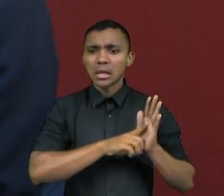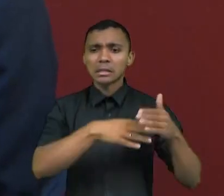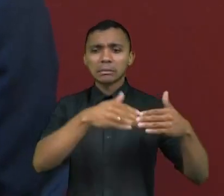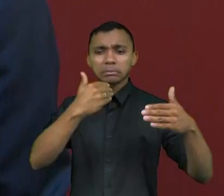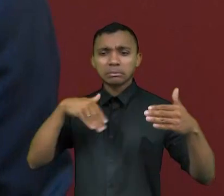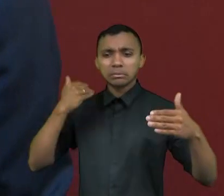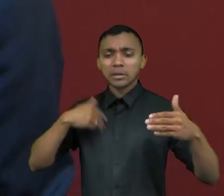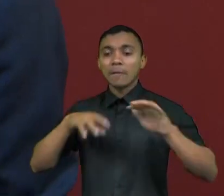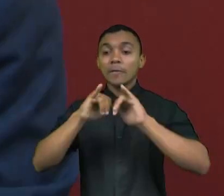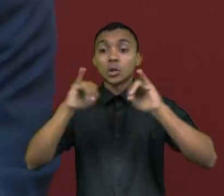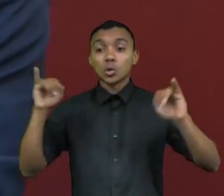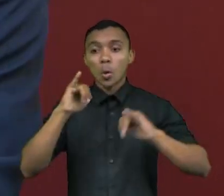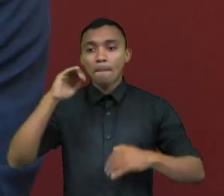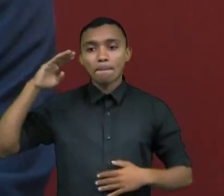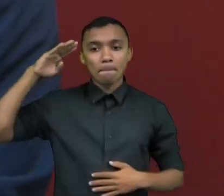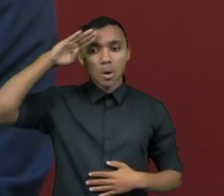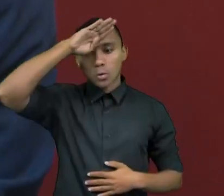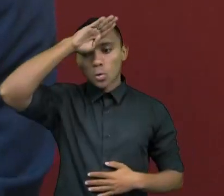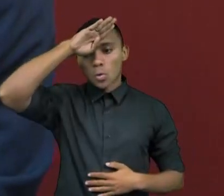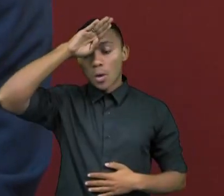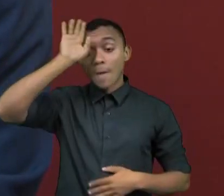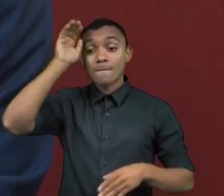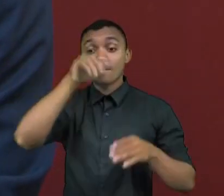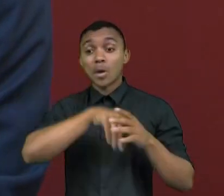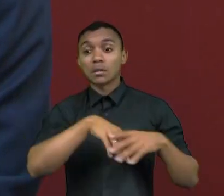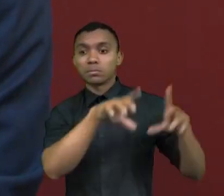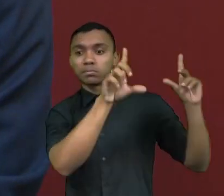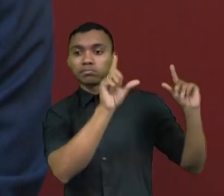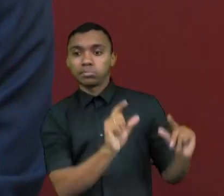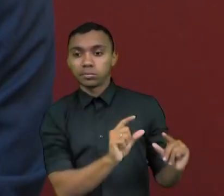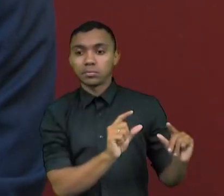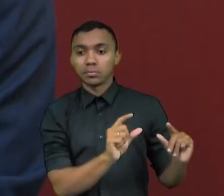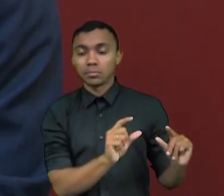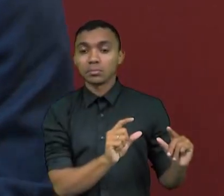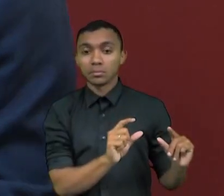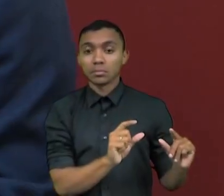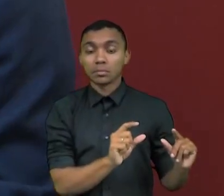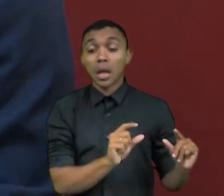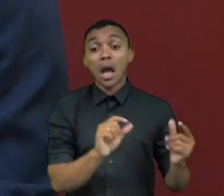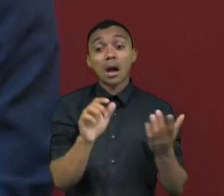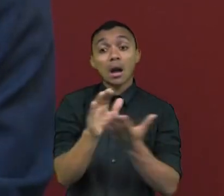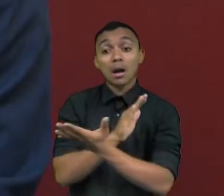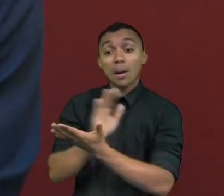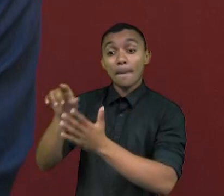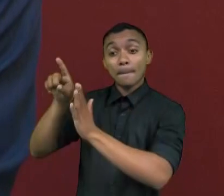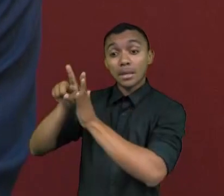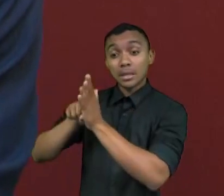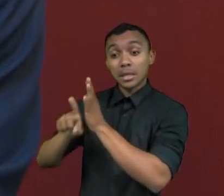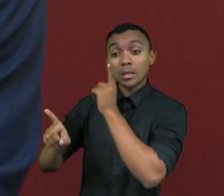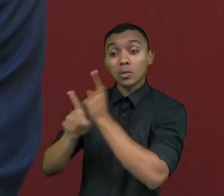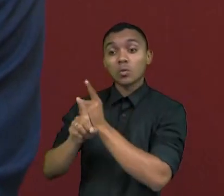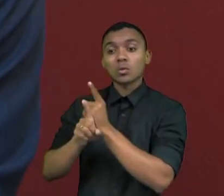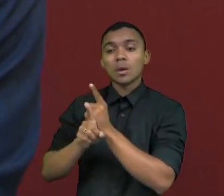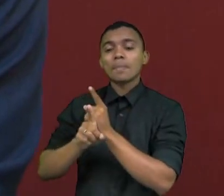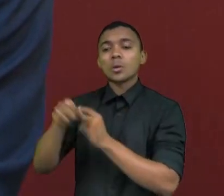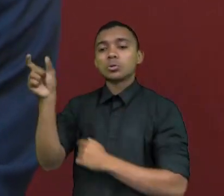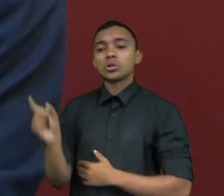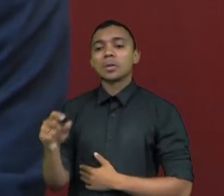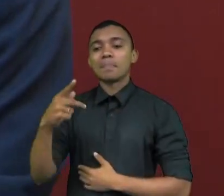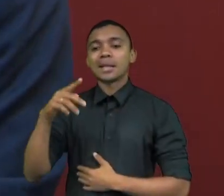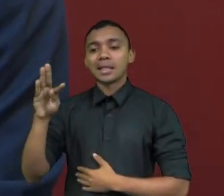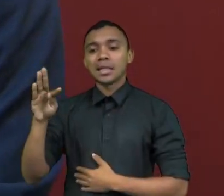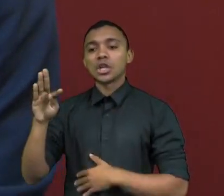candidatos do Bolsonaro com votações menores do que eles realmente tiveram e tiveram pesquisas que apontaram candidatos do PT com